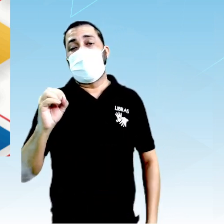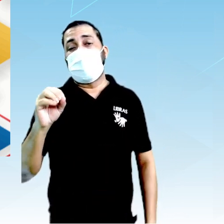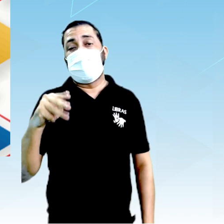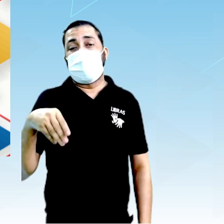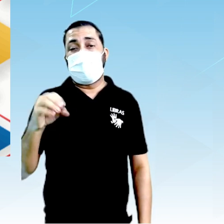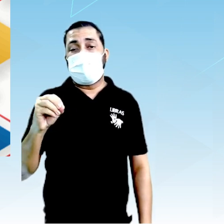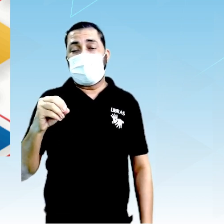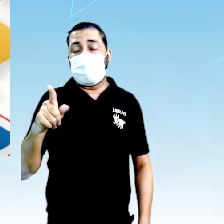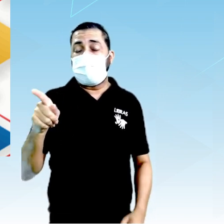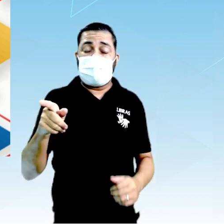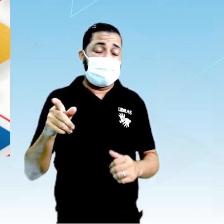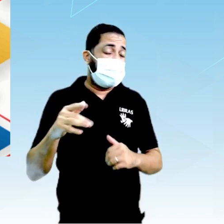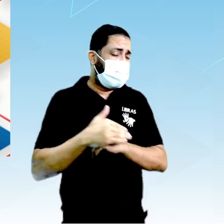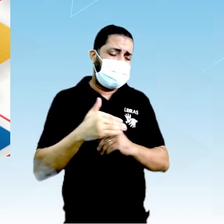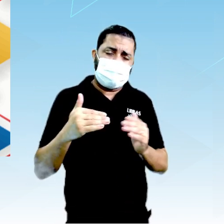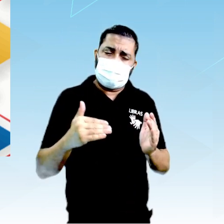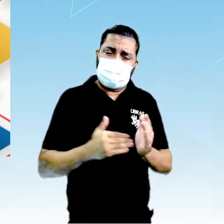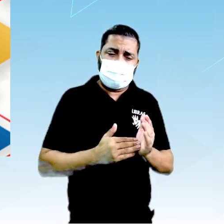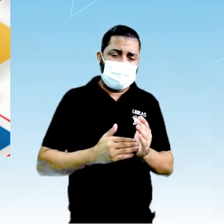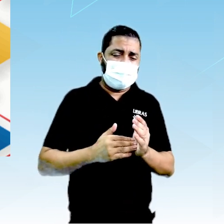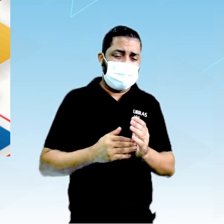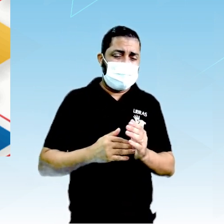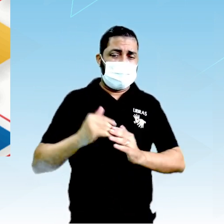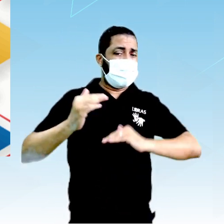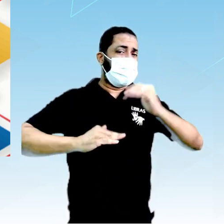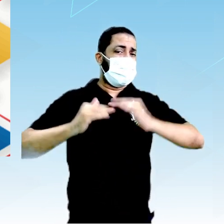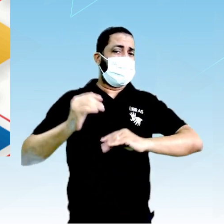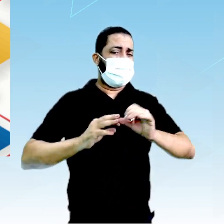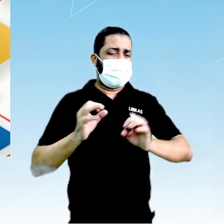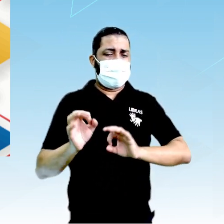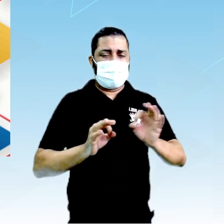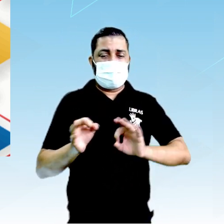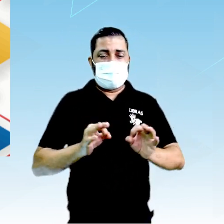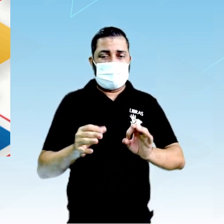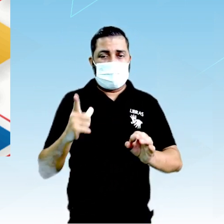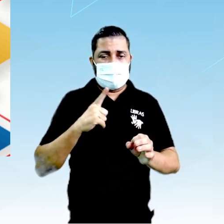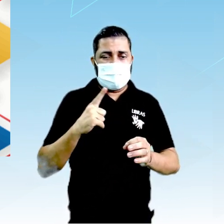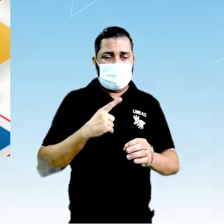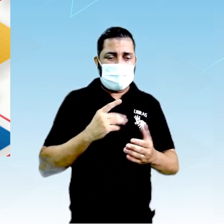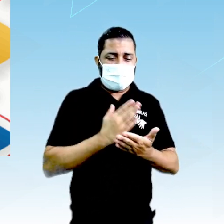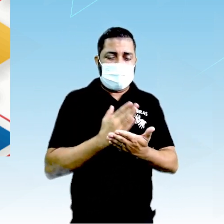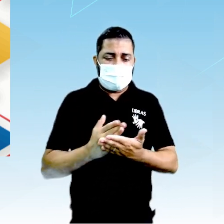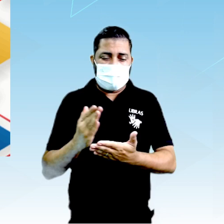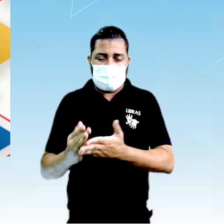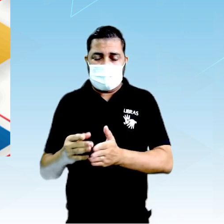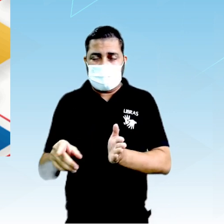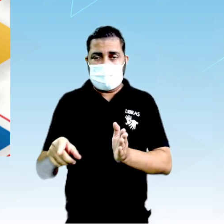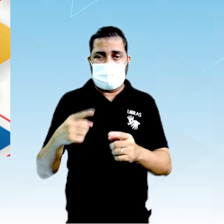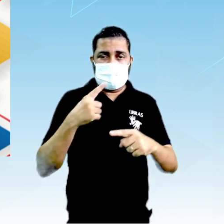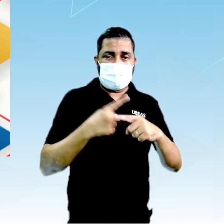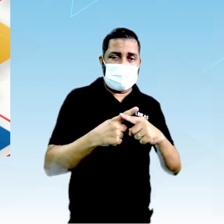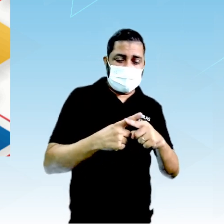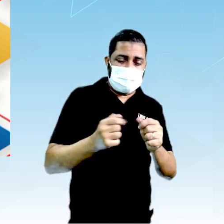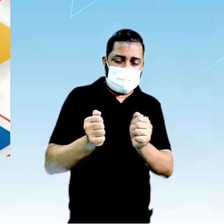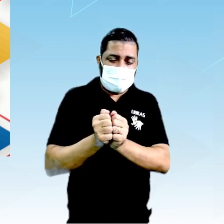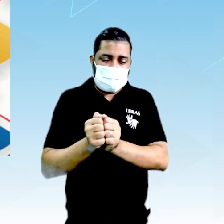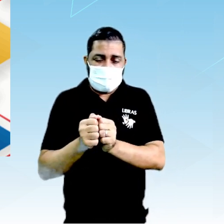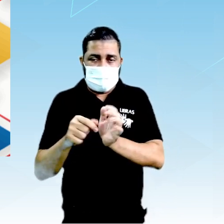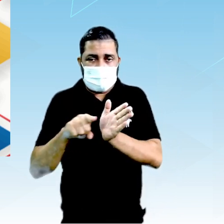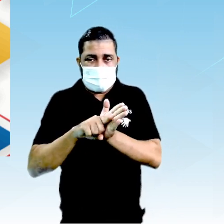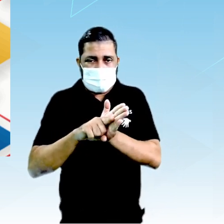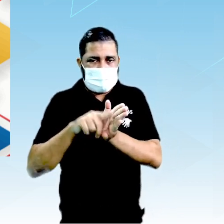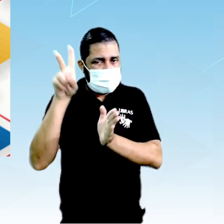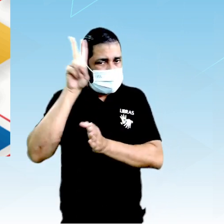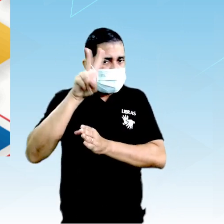totalmente reestruturado. Ao invés de ter parte positiva colada na parte negativa, lembra